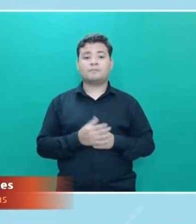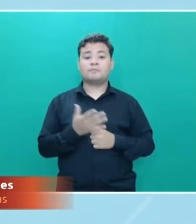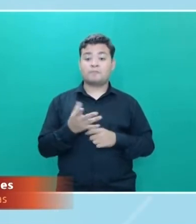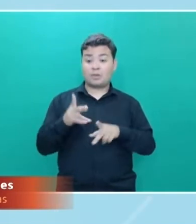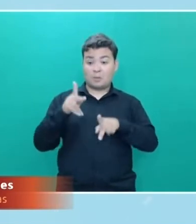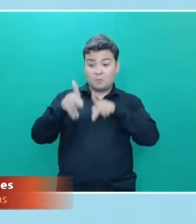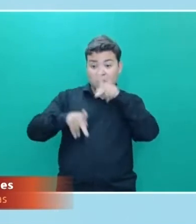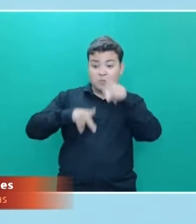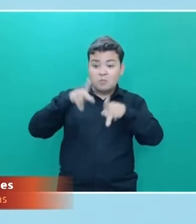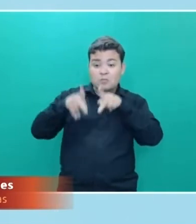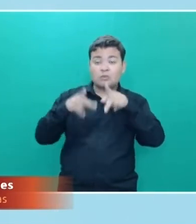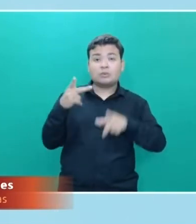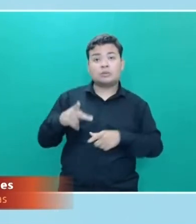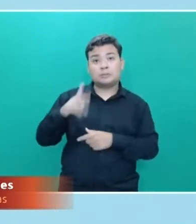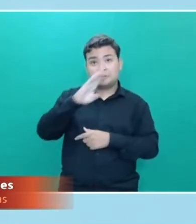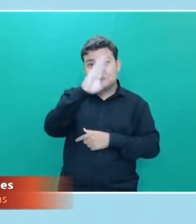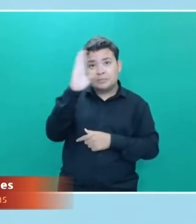está